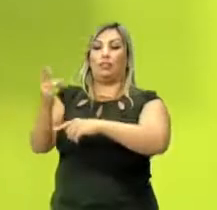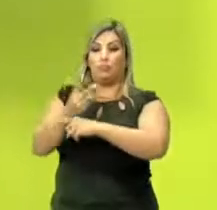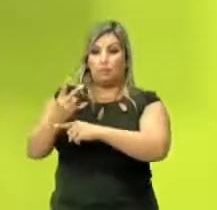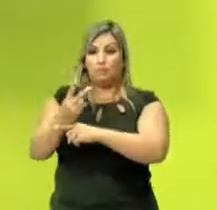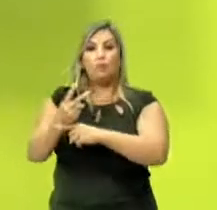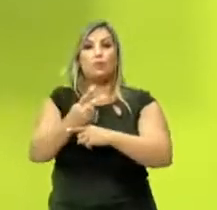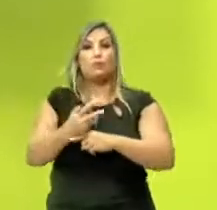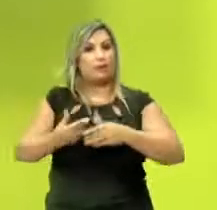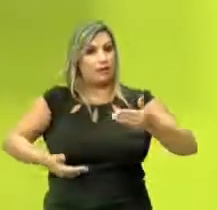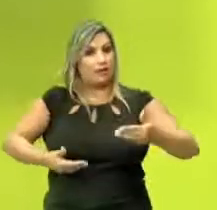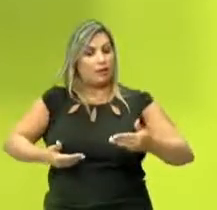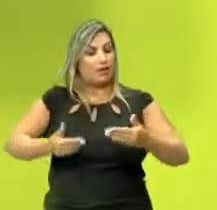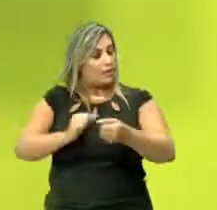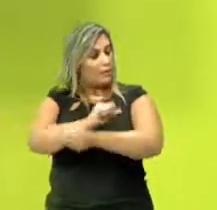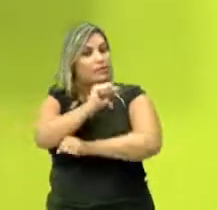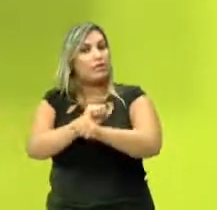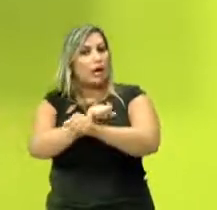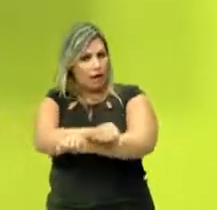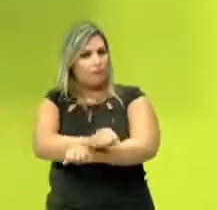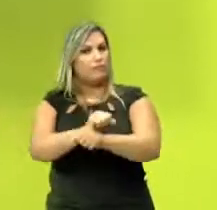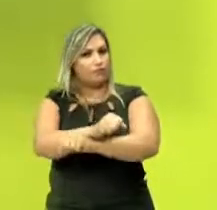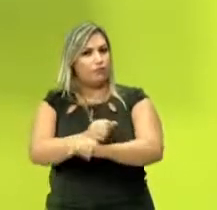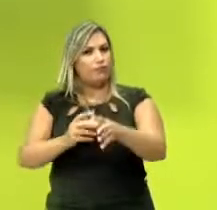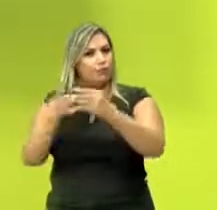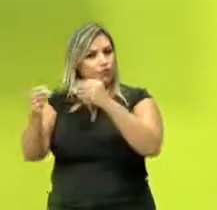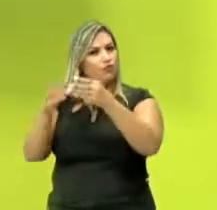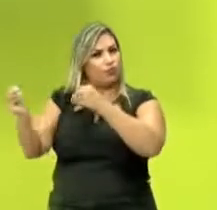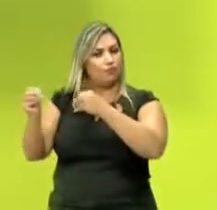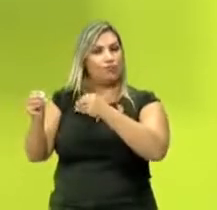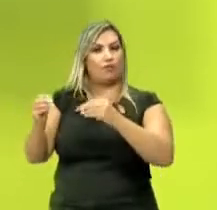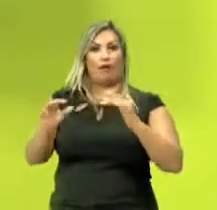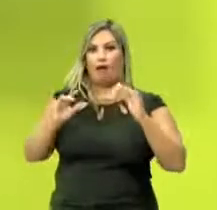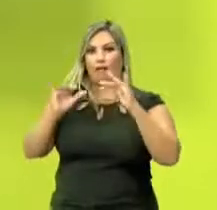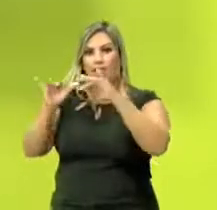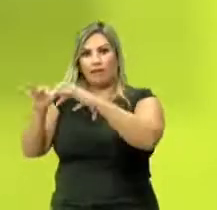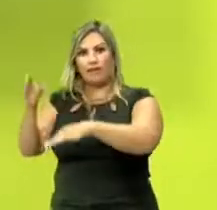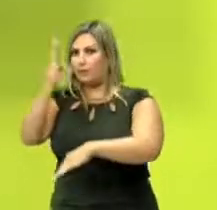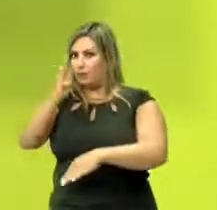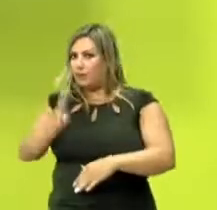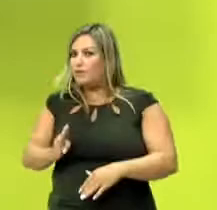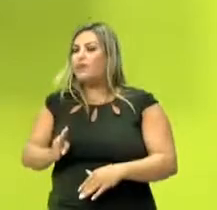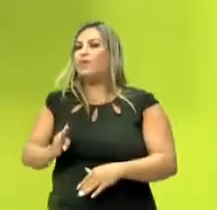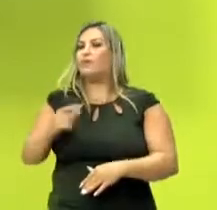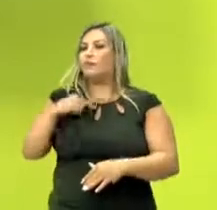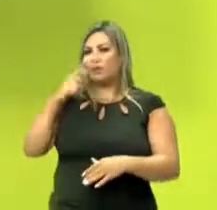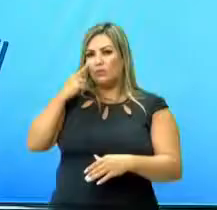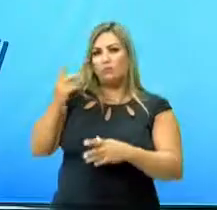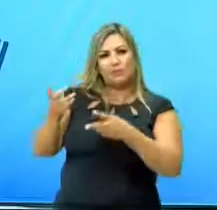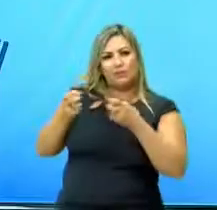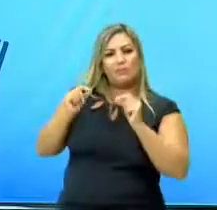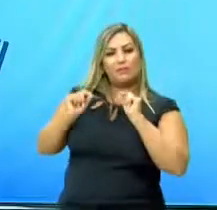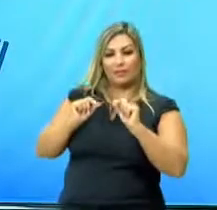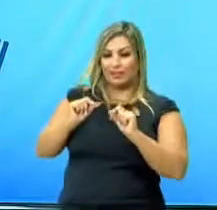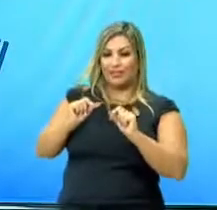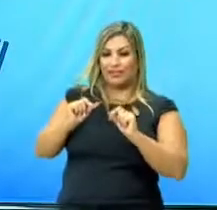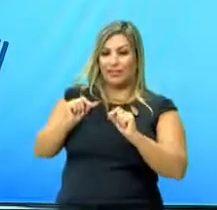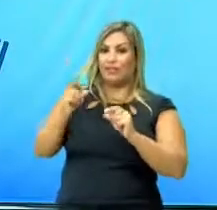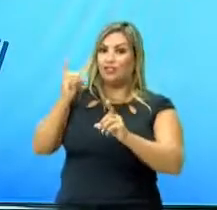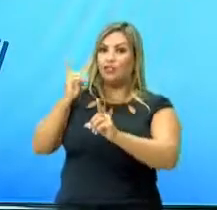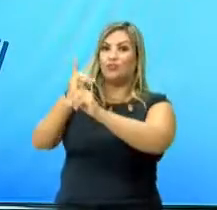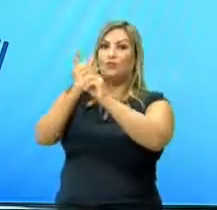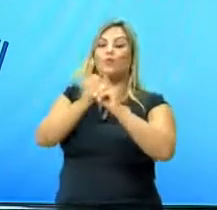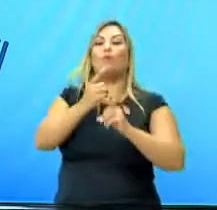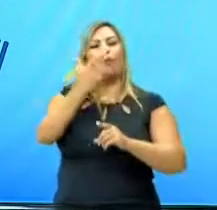buscar esses escravos que estavam fugindo. É claro que à medida que eles vão entrando para o território brasileiro, nós vemos aí que eles vão